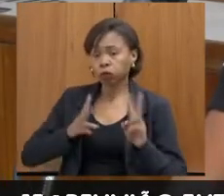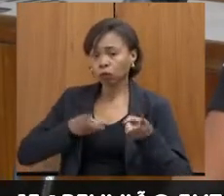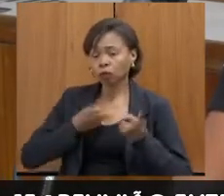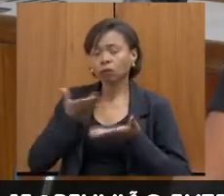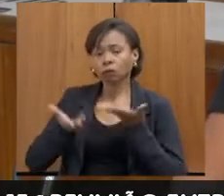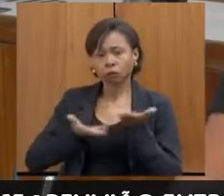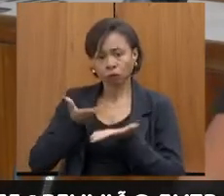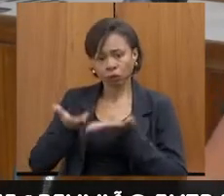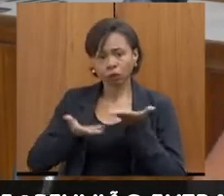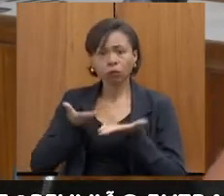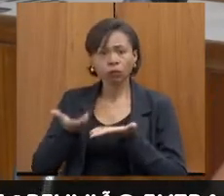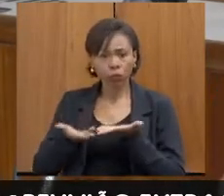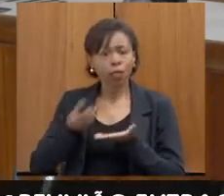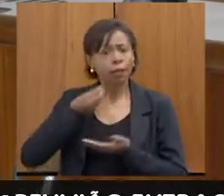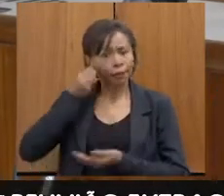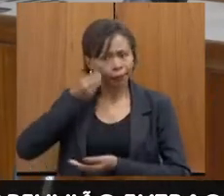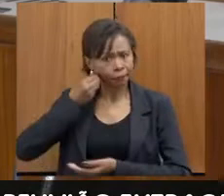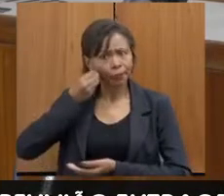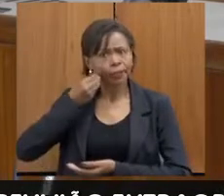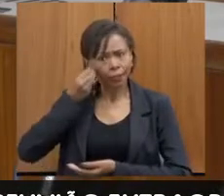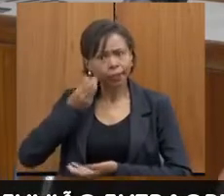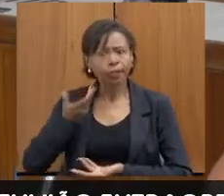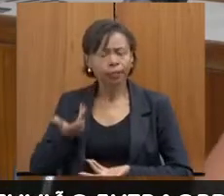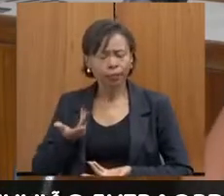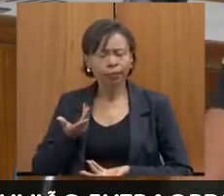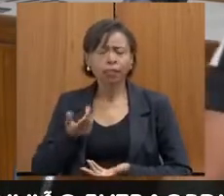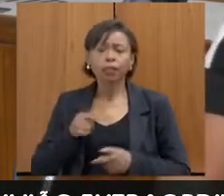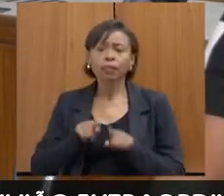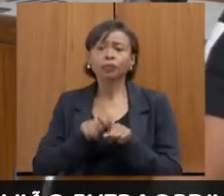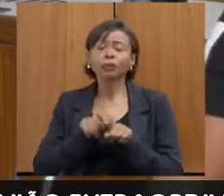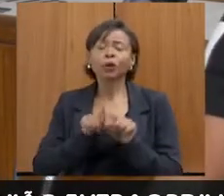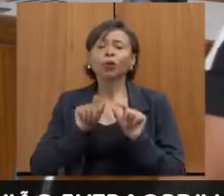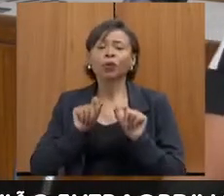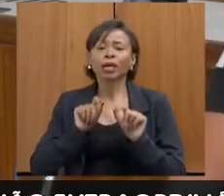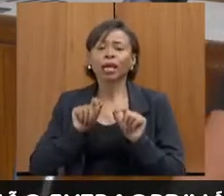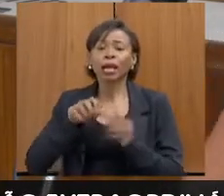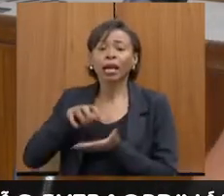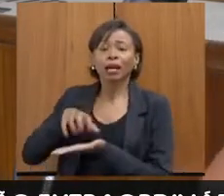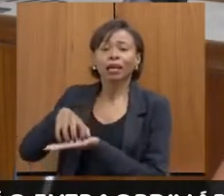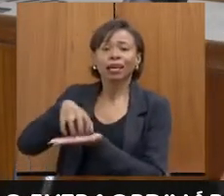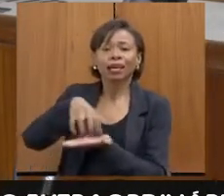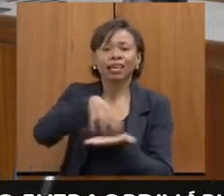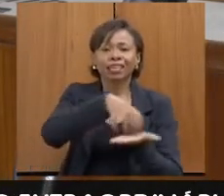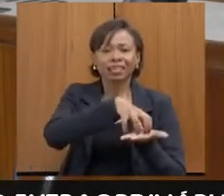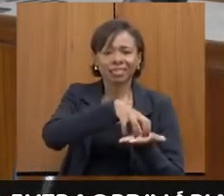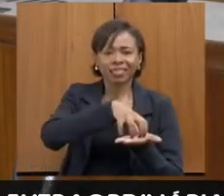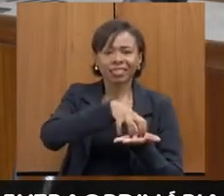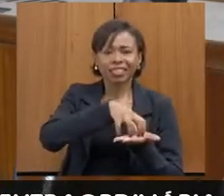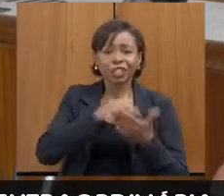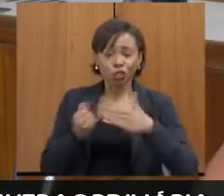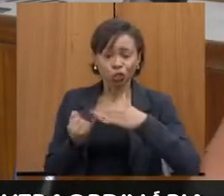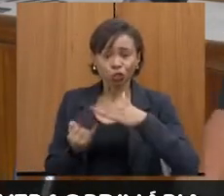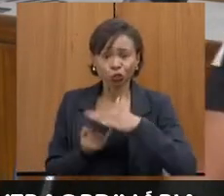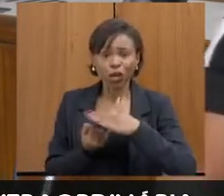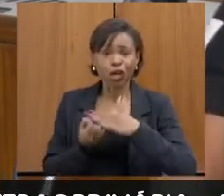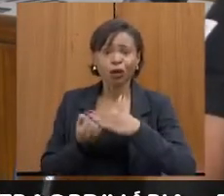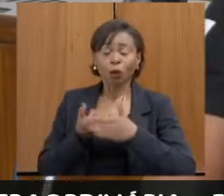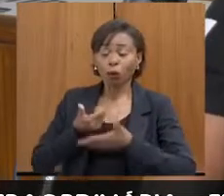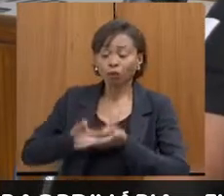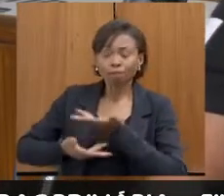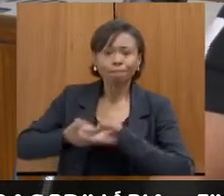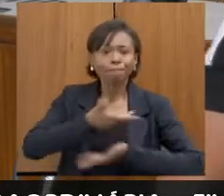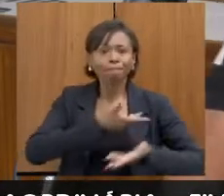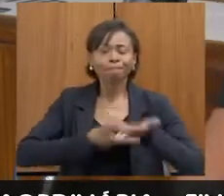isso que é experiência e ressaltar mais uma vez a questão da articulação de rede, sabe, em contagem. O trabalho só funciona,